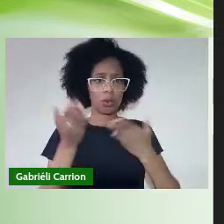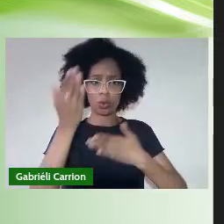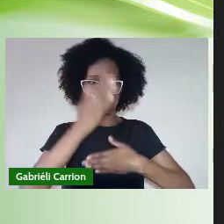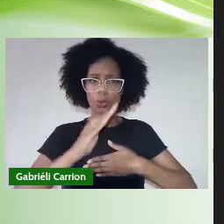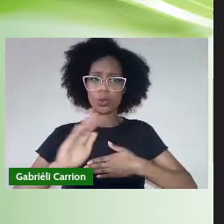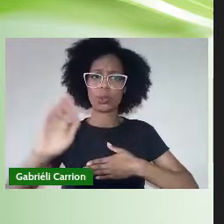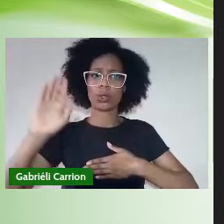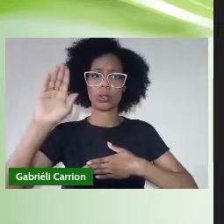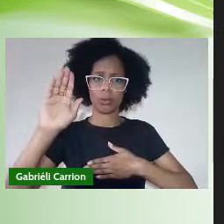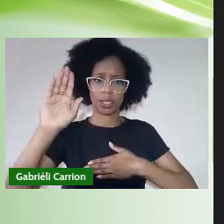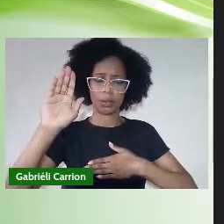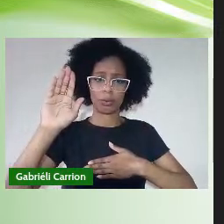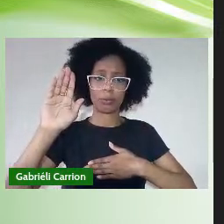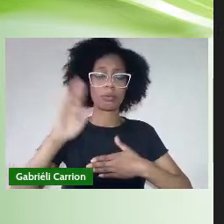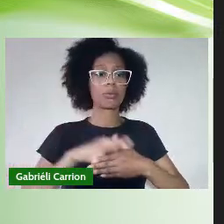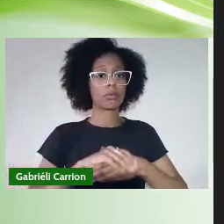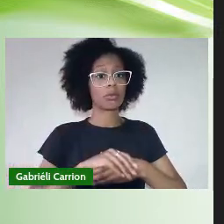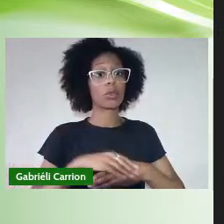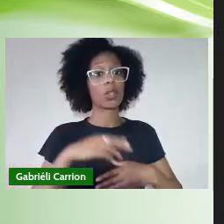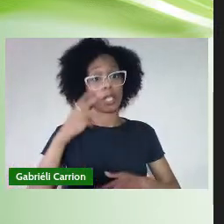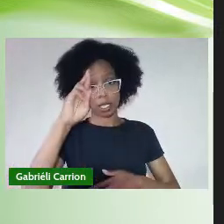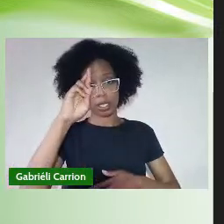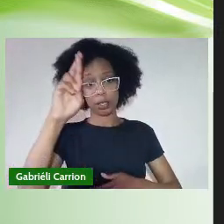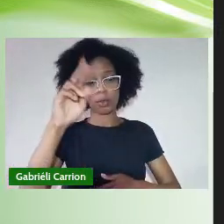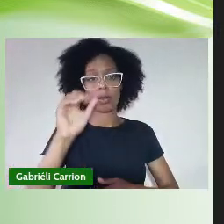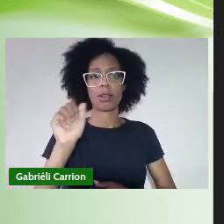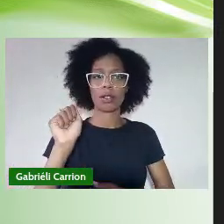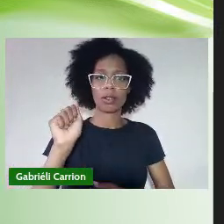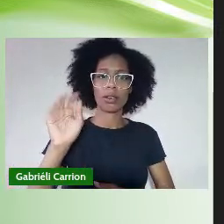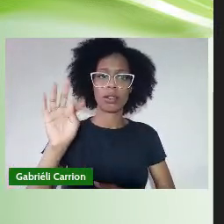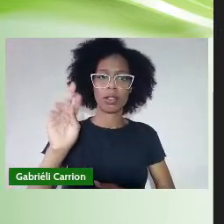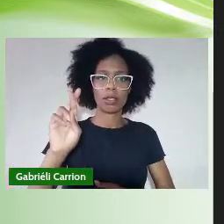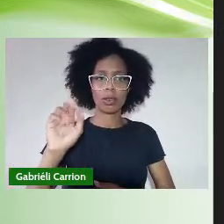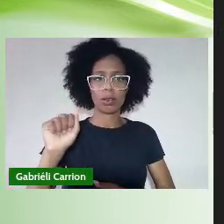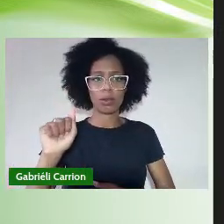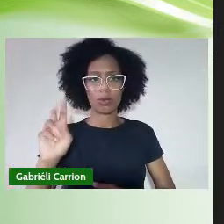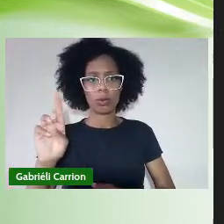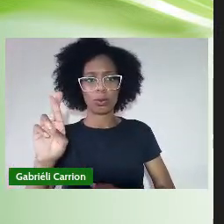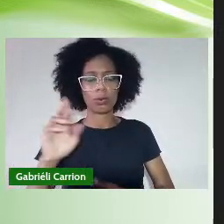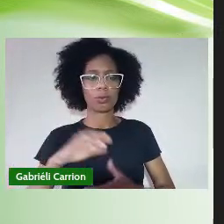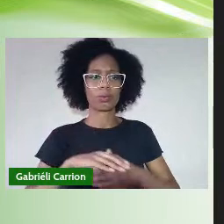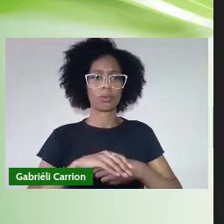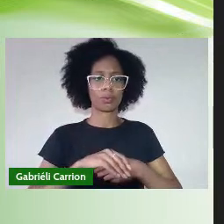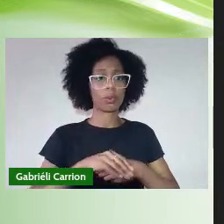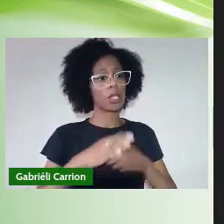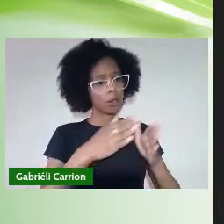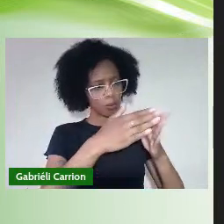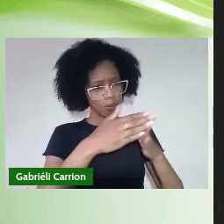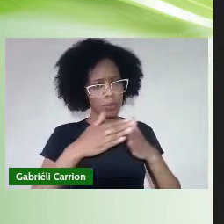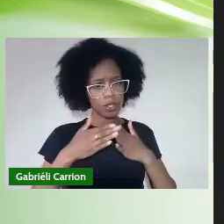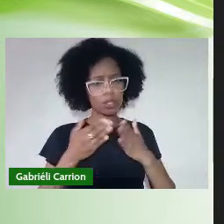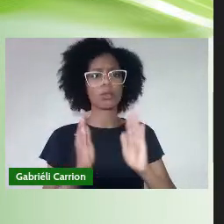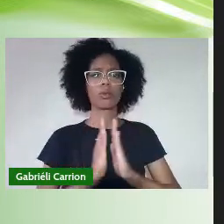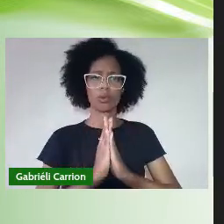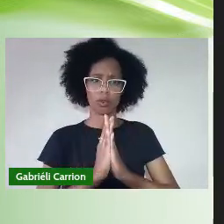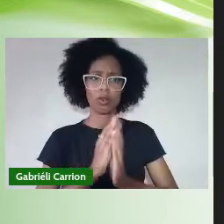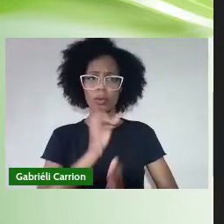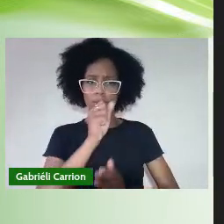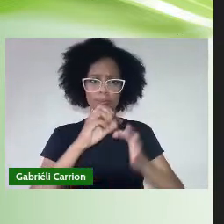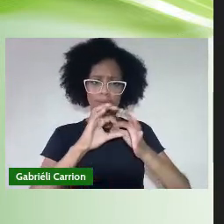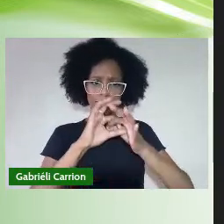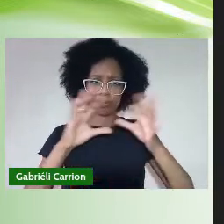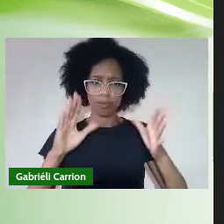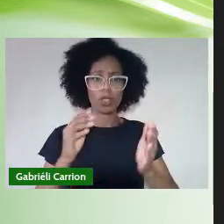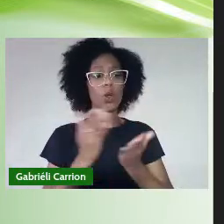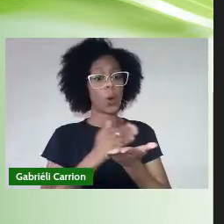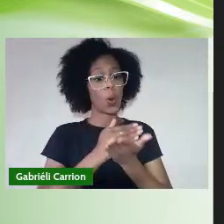será proferido por Arthur Magalhães Viola Solicitamos o agradando Quebre seu microfone e faça a leitura